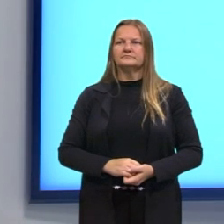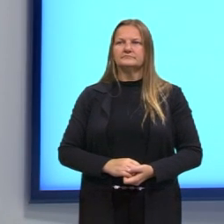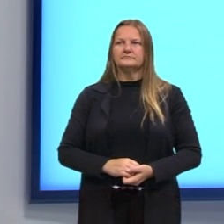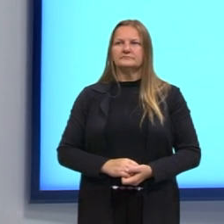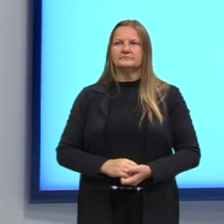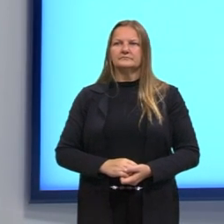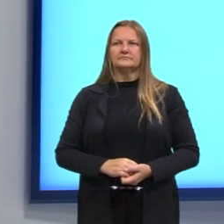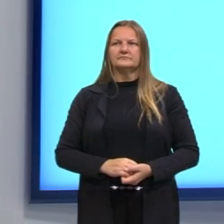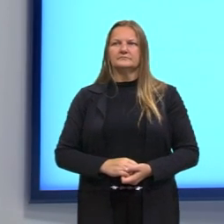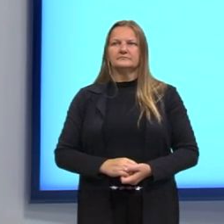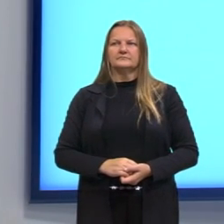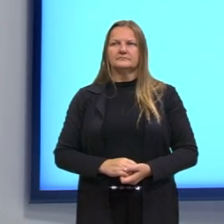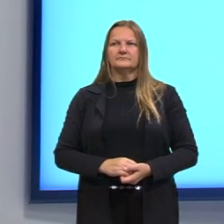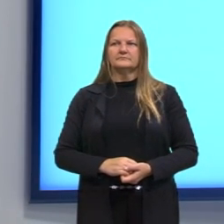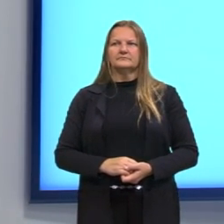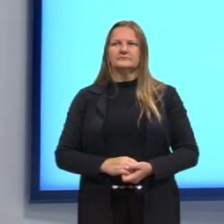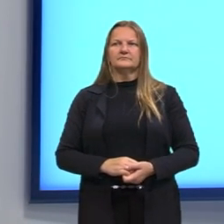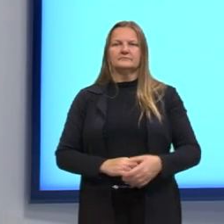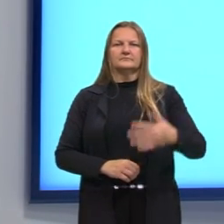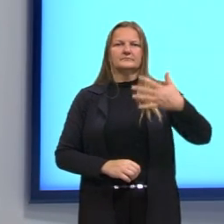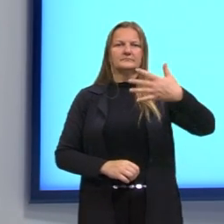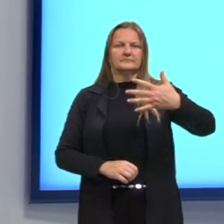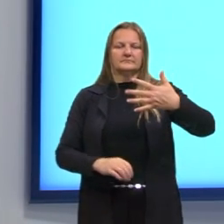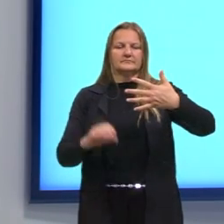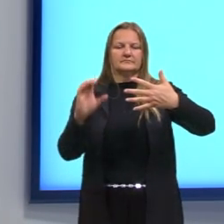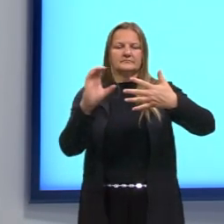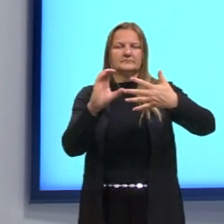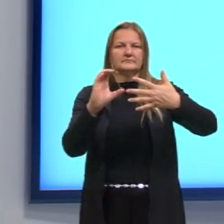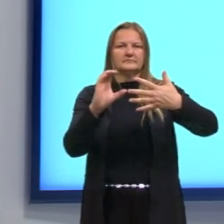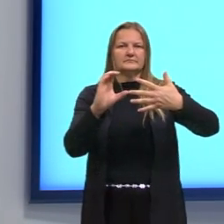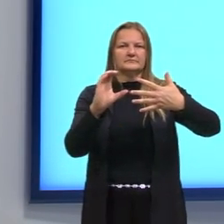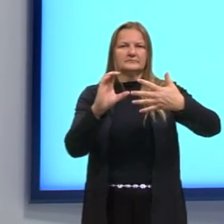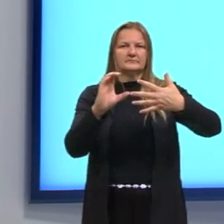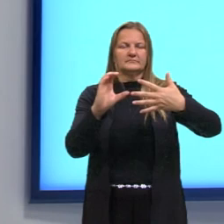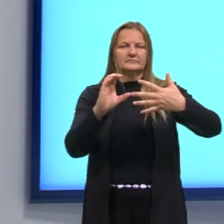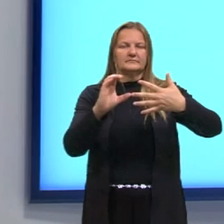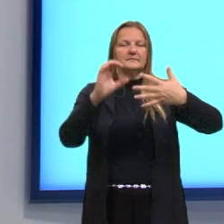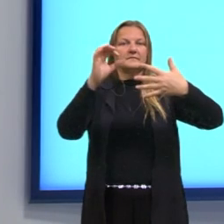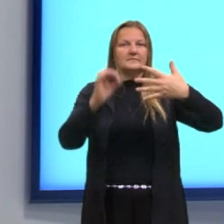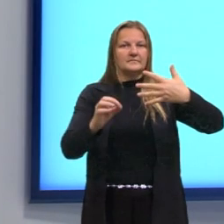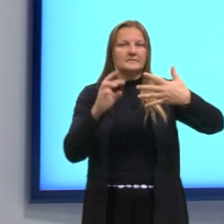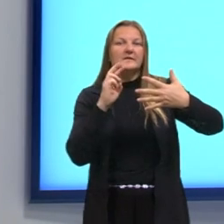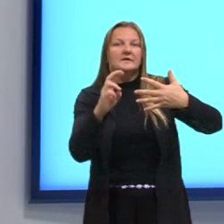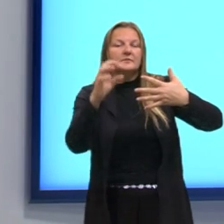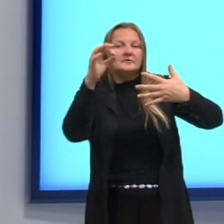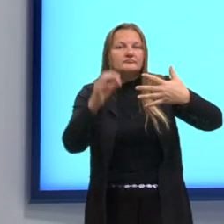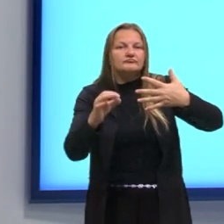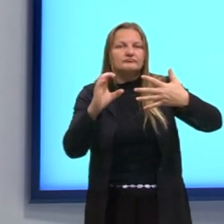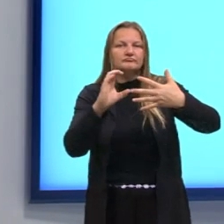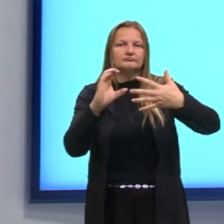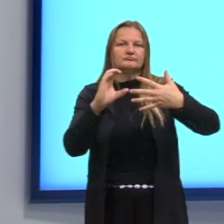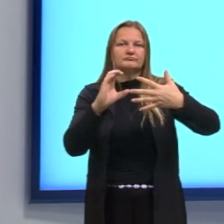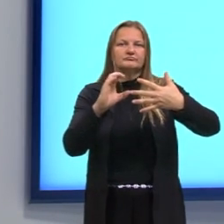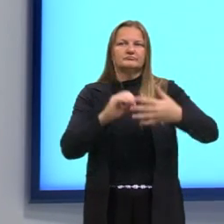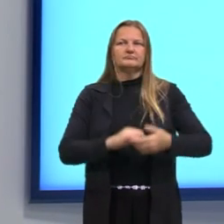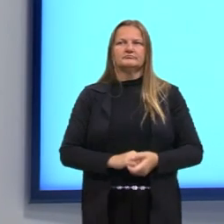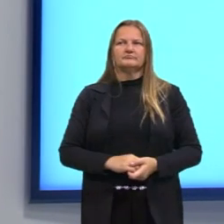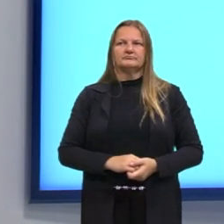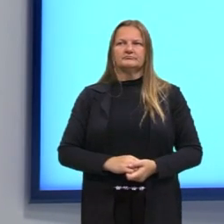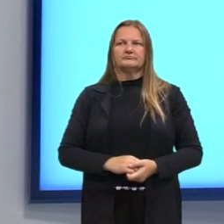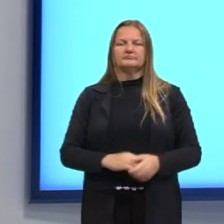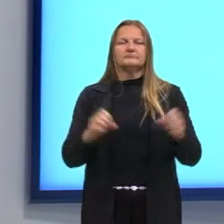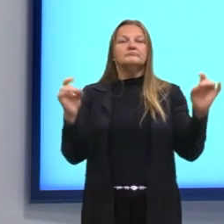alternativa correta. Seria, então, novamente na letra C. Marcamos ali o intervalo do B.